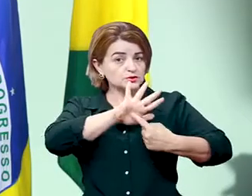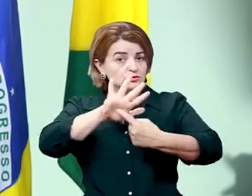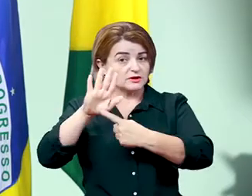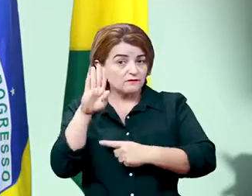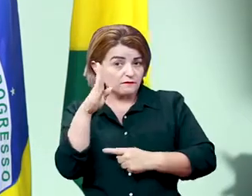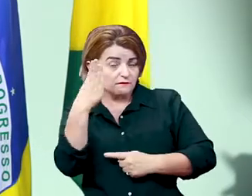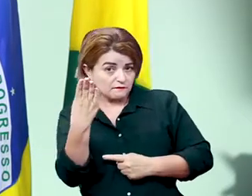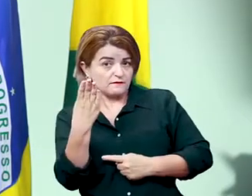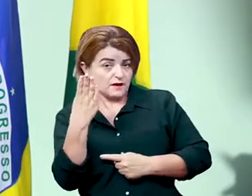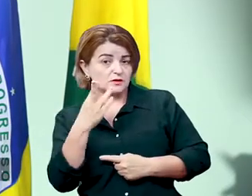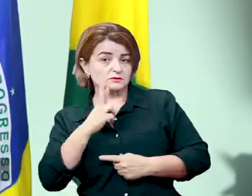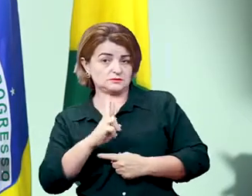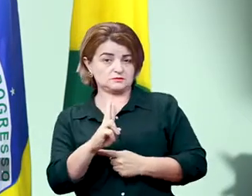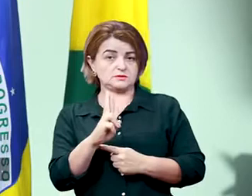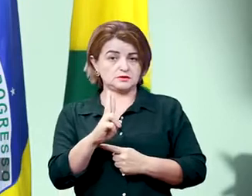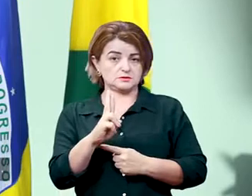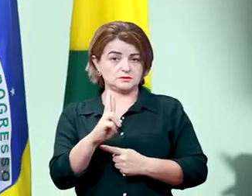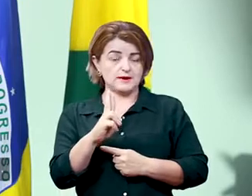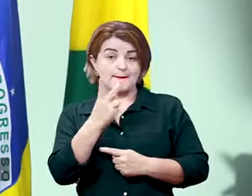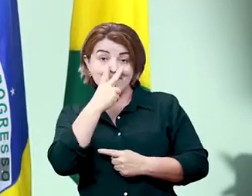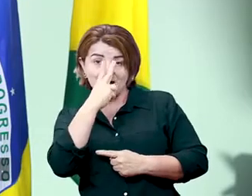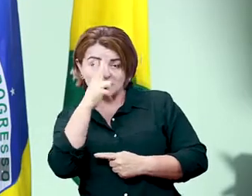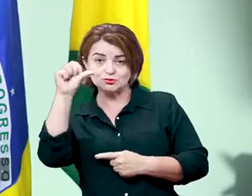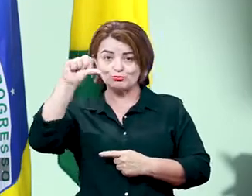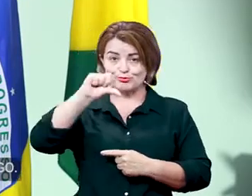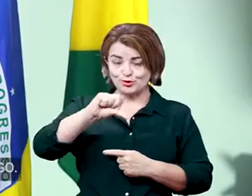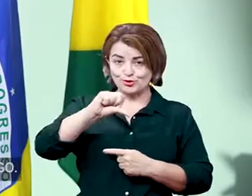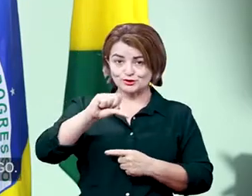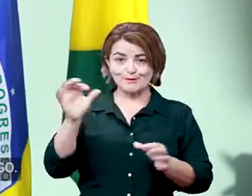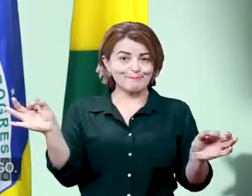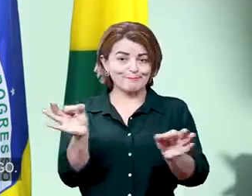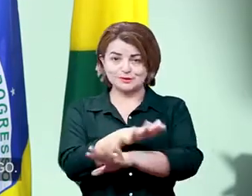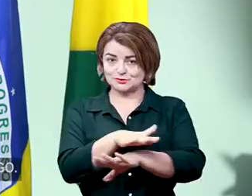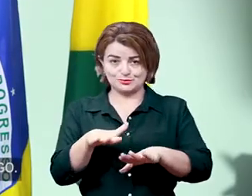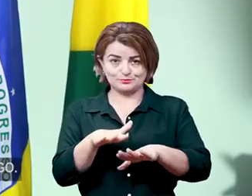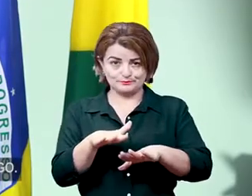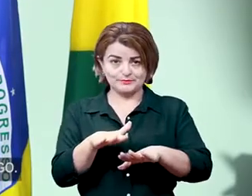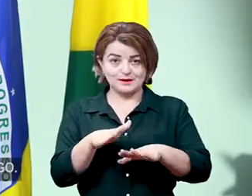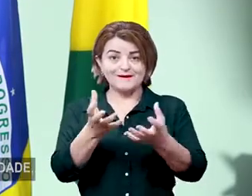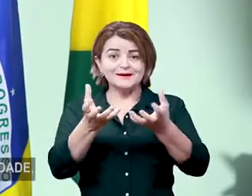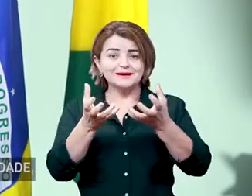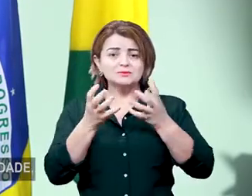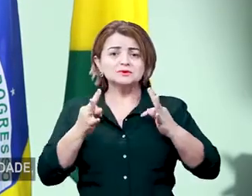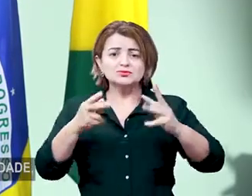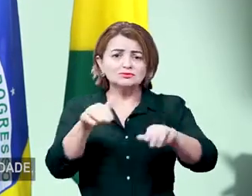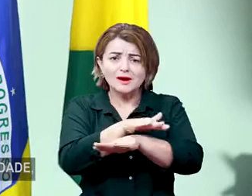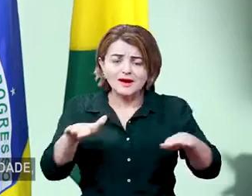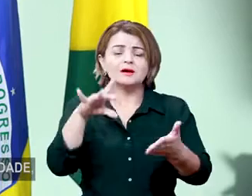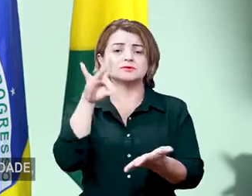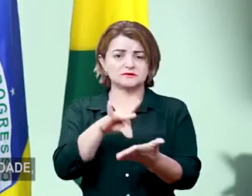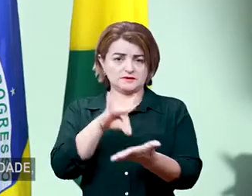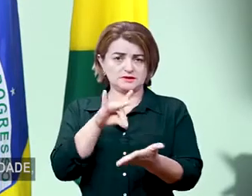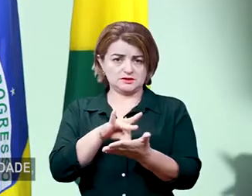que o pior já passou. Mas não é tão simples assim. Queremos que tudo acabe logo. Mas para que